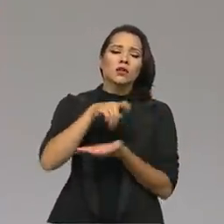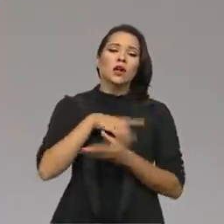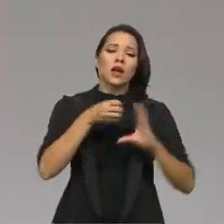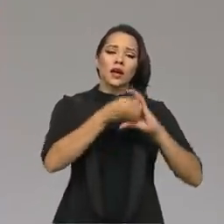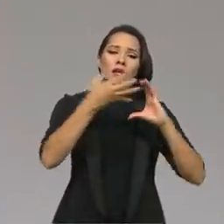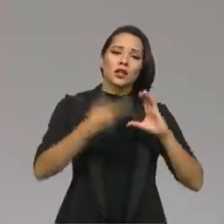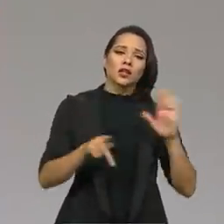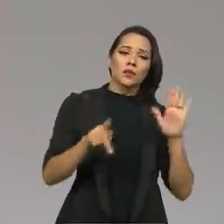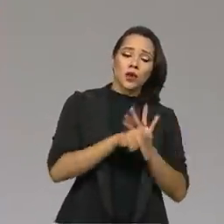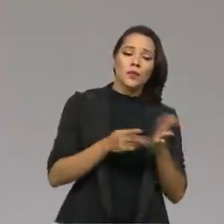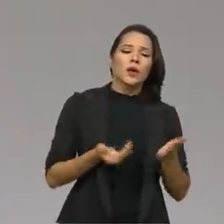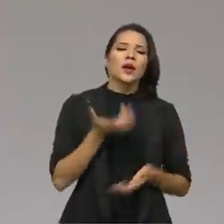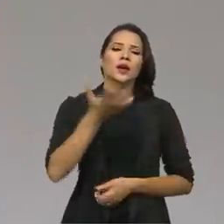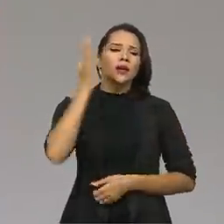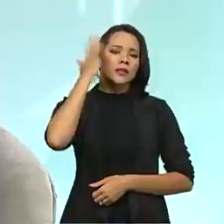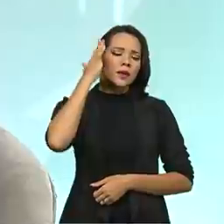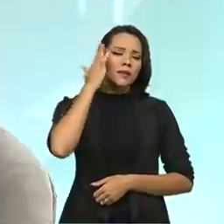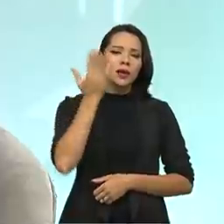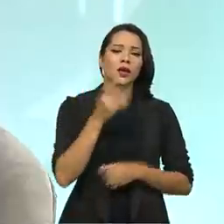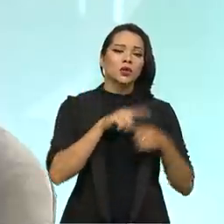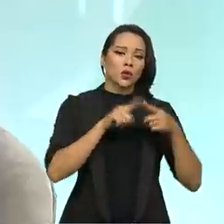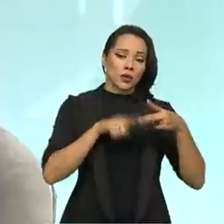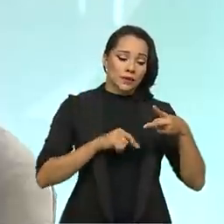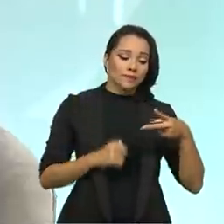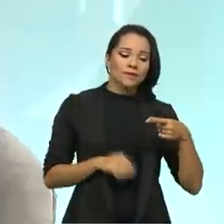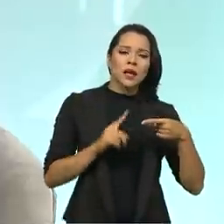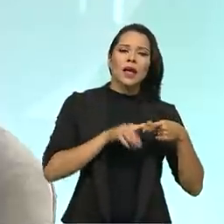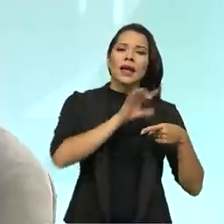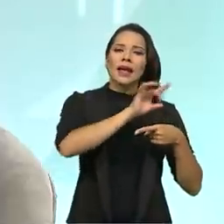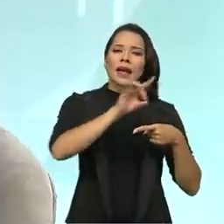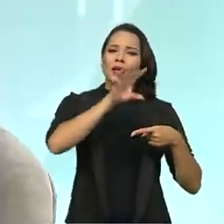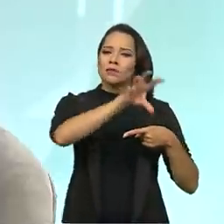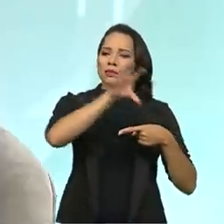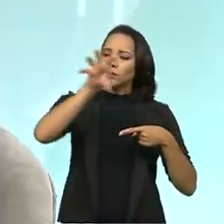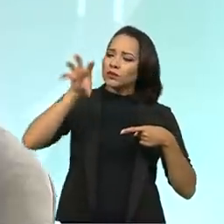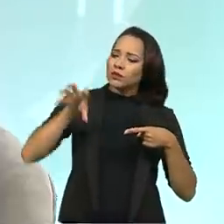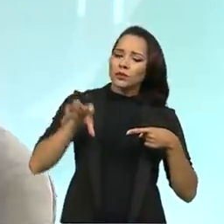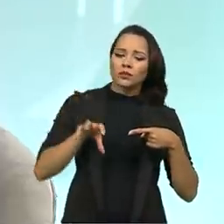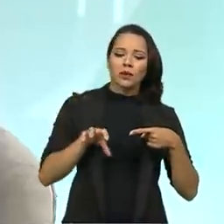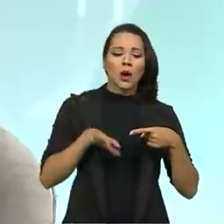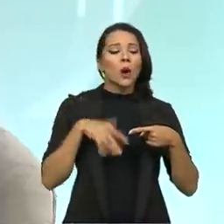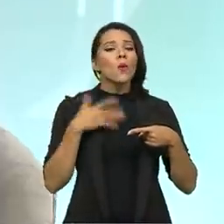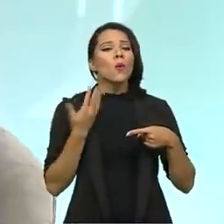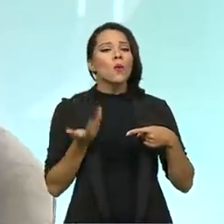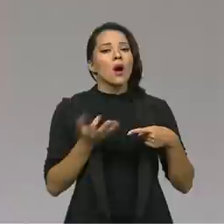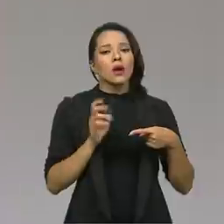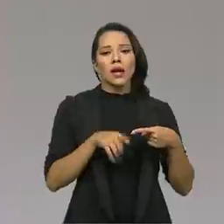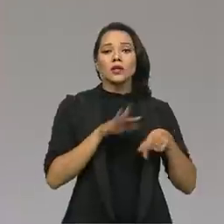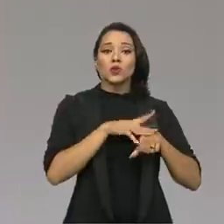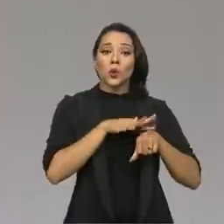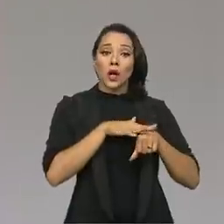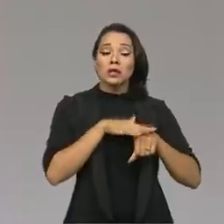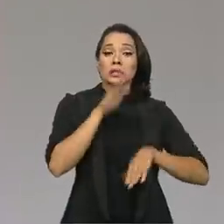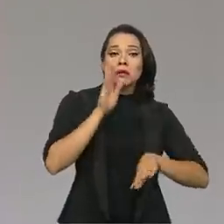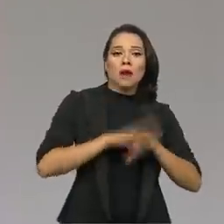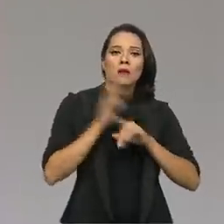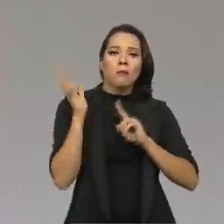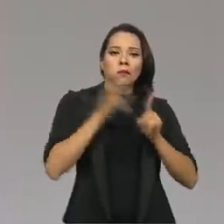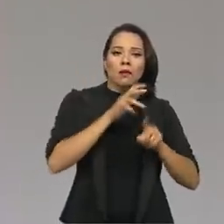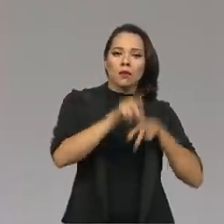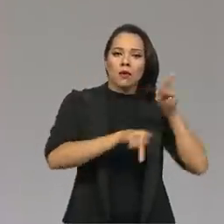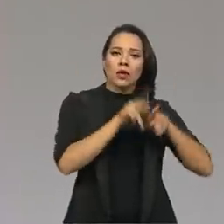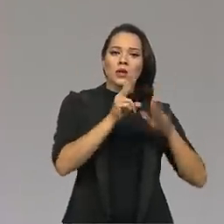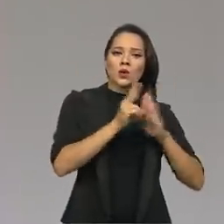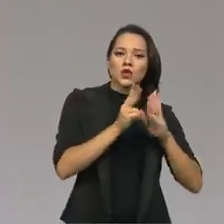característica. Eu queria saber duas coisas. Cada região, quais são as doenças que mais atingem